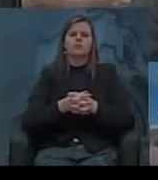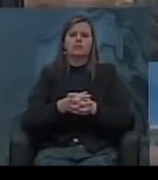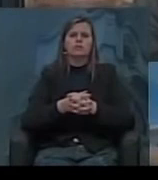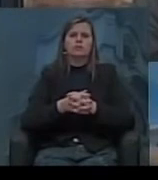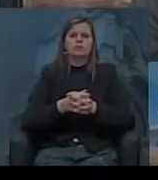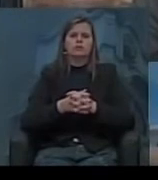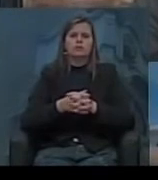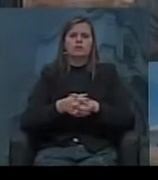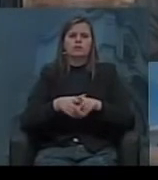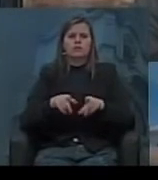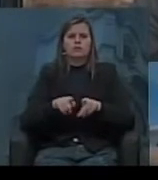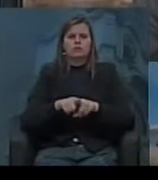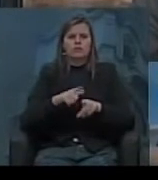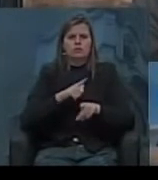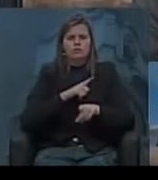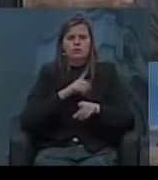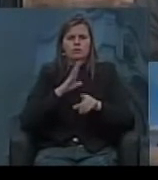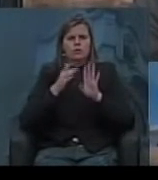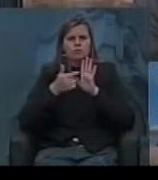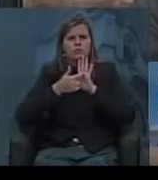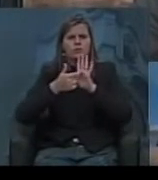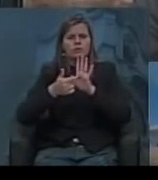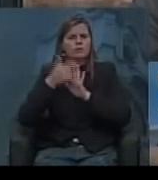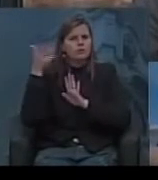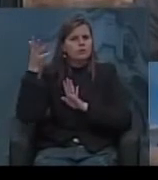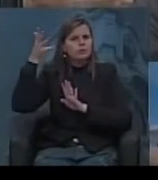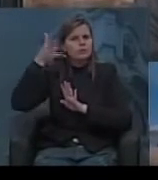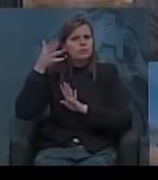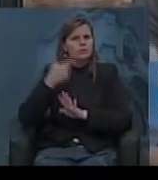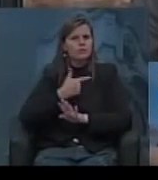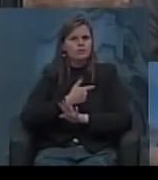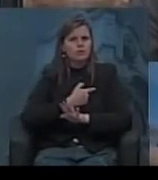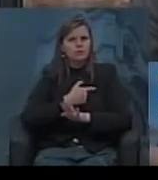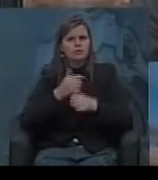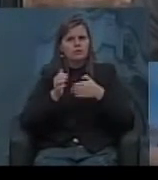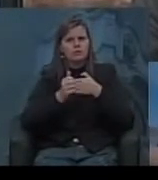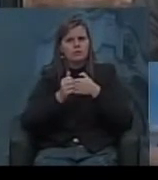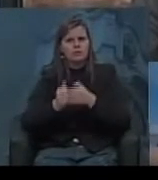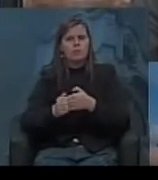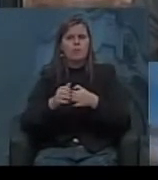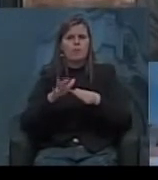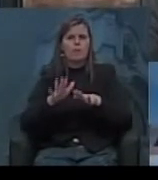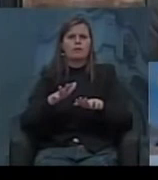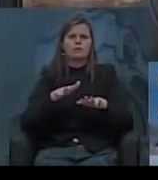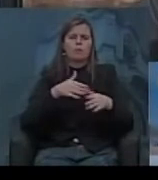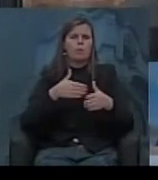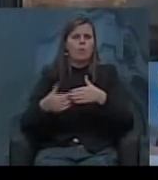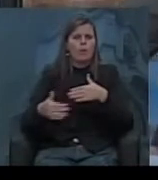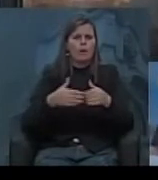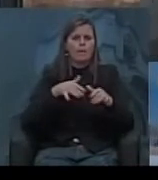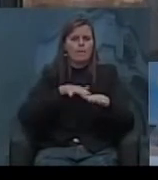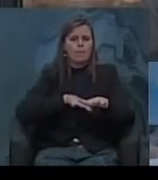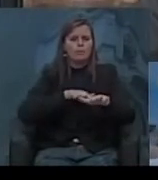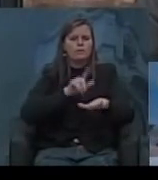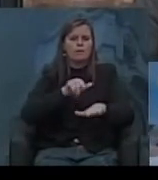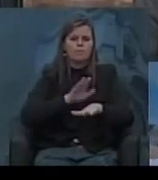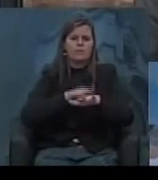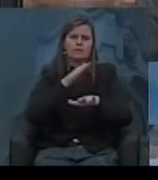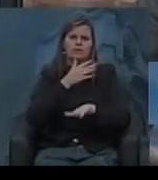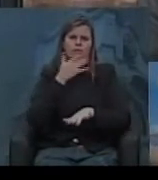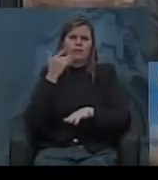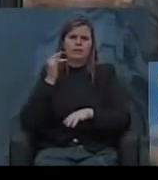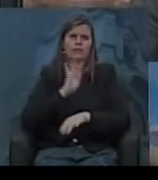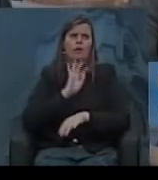e havia já indícios no discurso do Vargas encaminhando claro que a mobilização qualquer mobilização é mais fácil alguma coisa